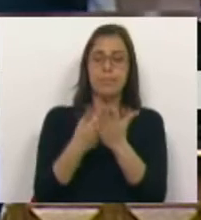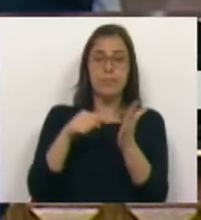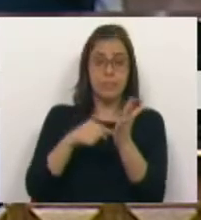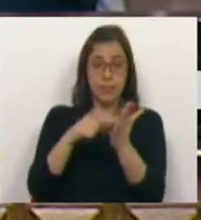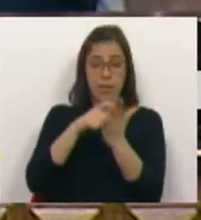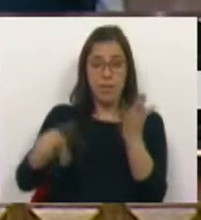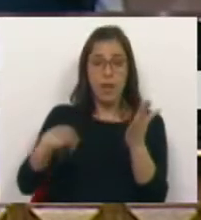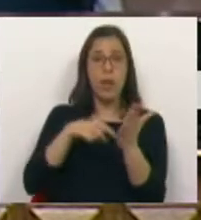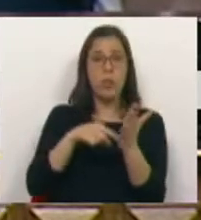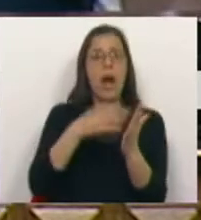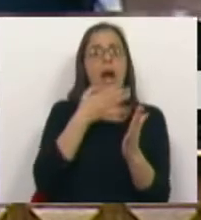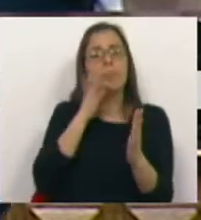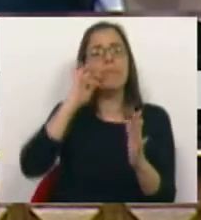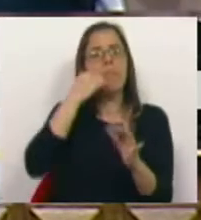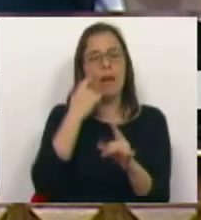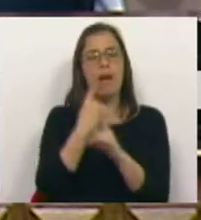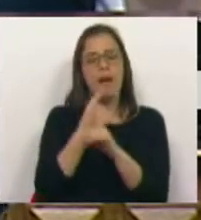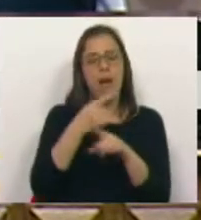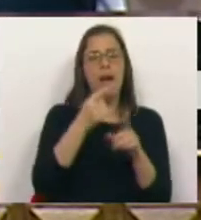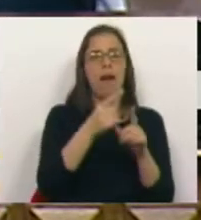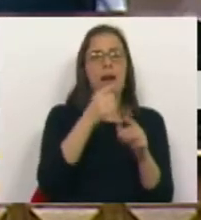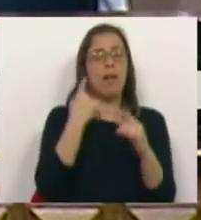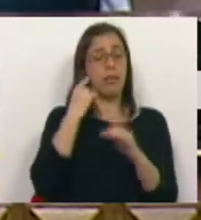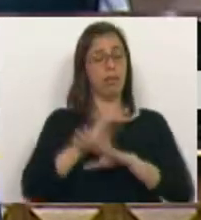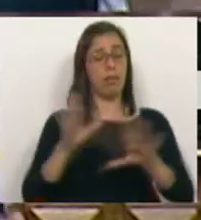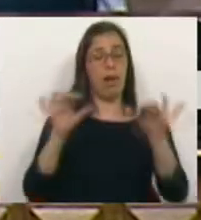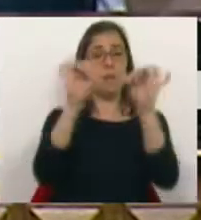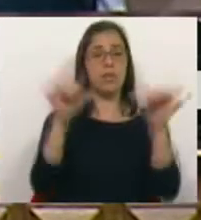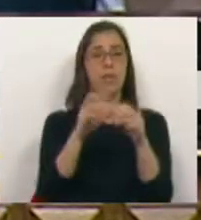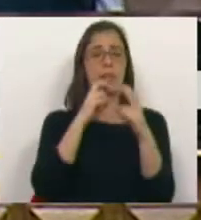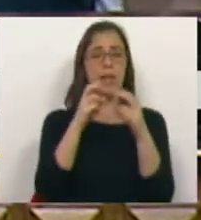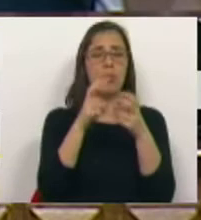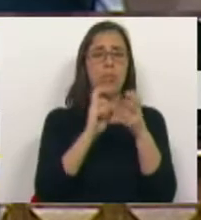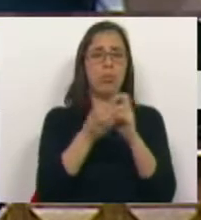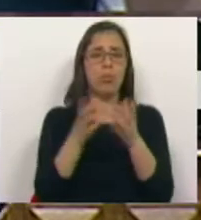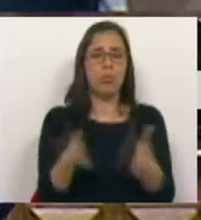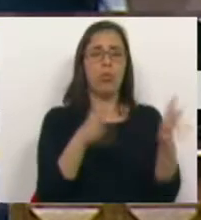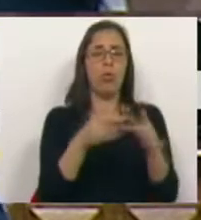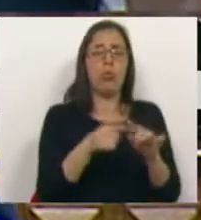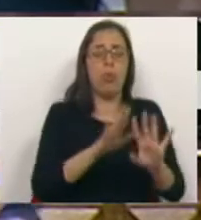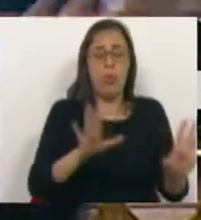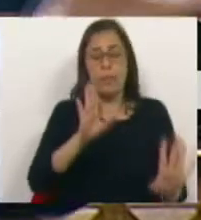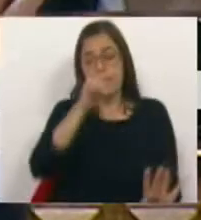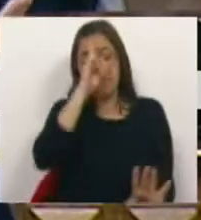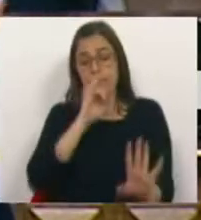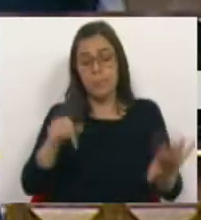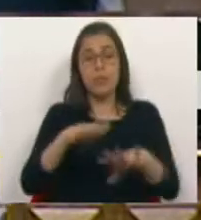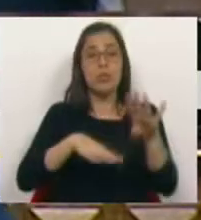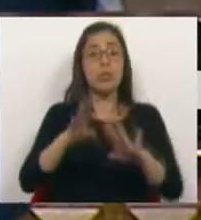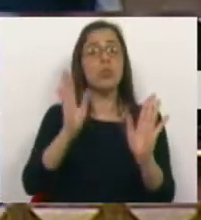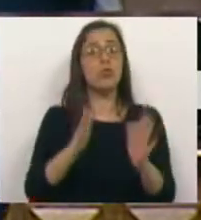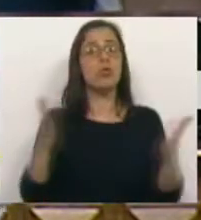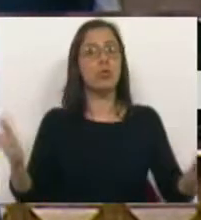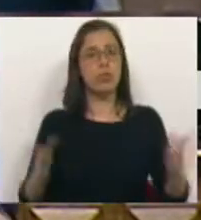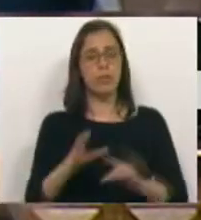fatura sem atingir as rendas instaladas no sistema eletroprodutor. E é preciso lembrar, já aqui foi feito,